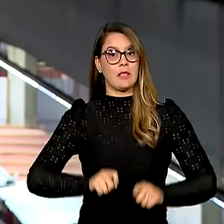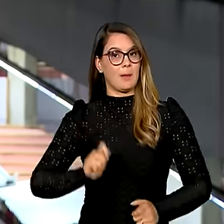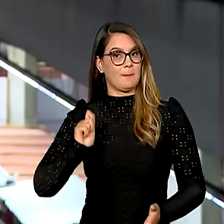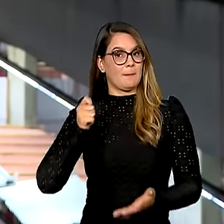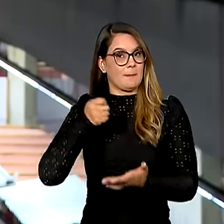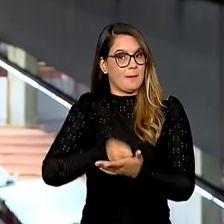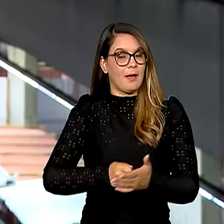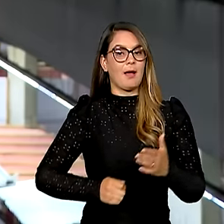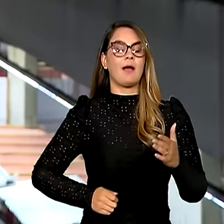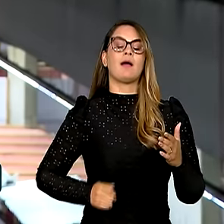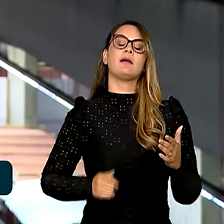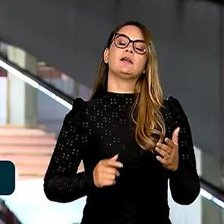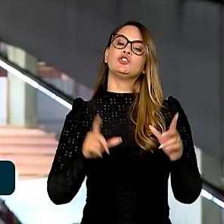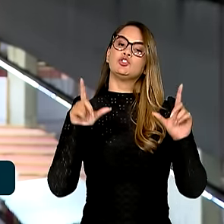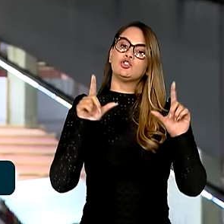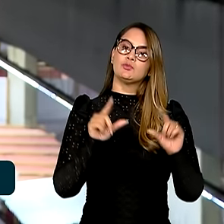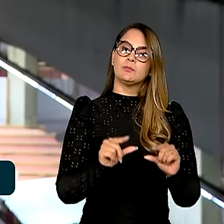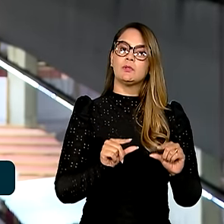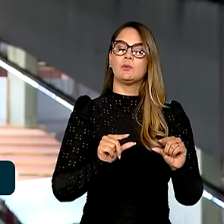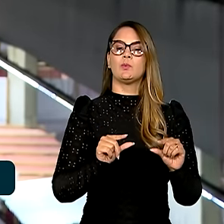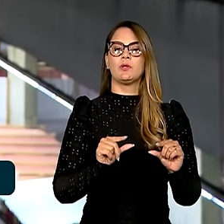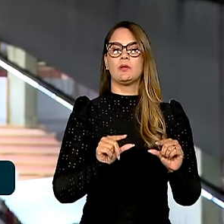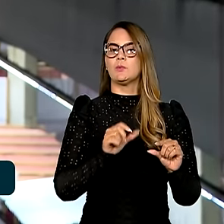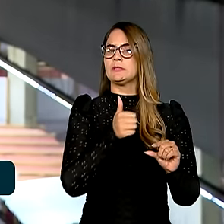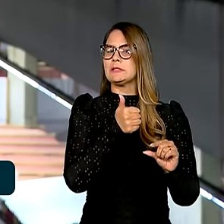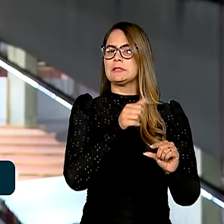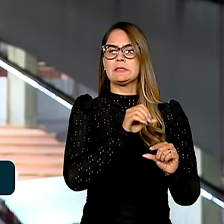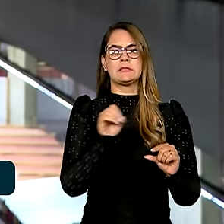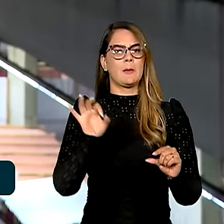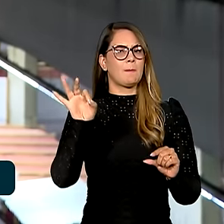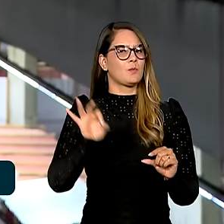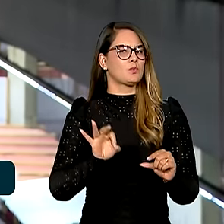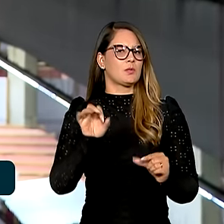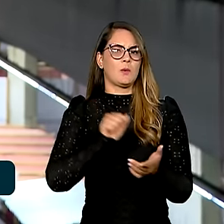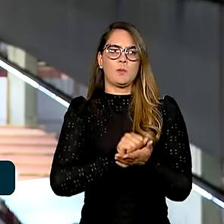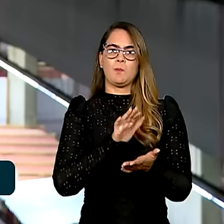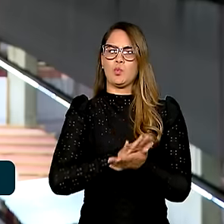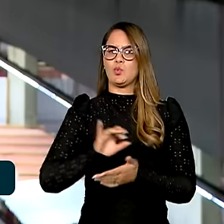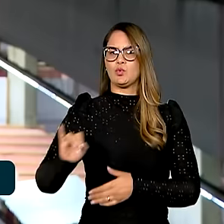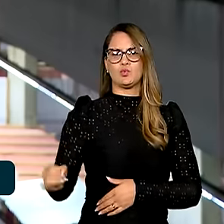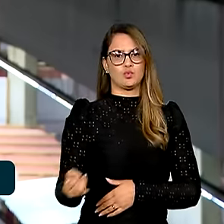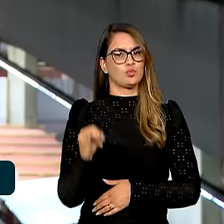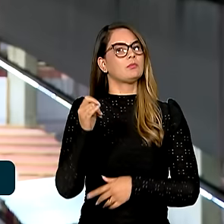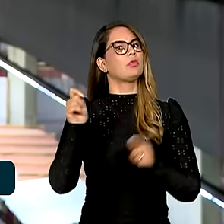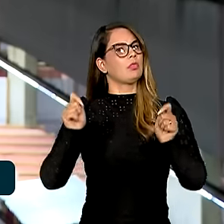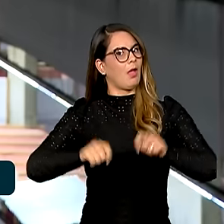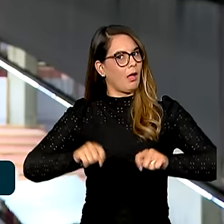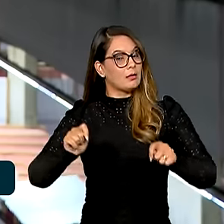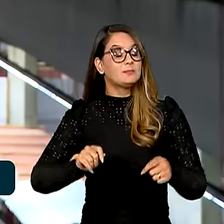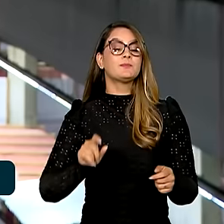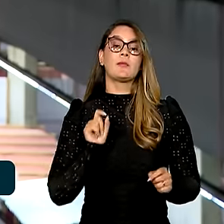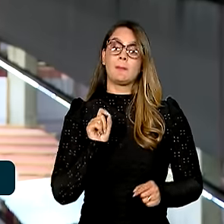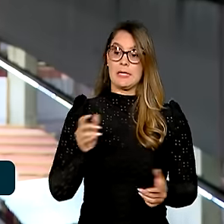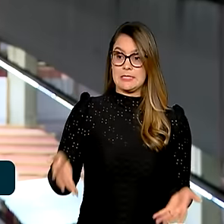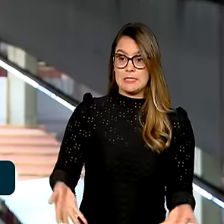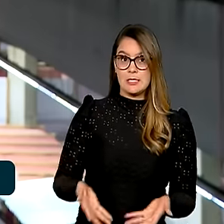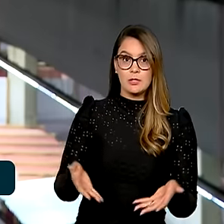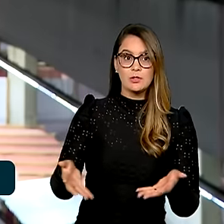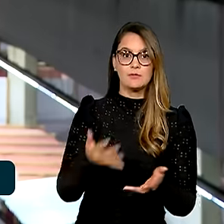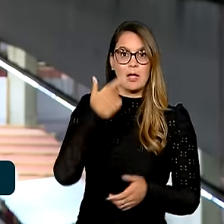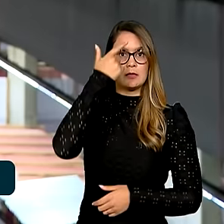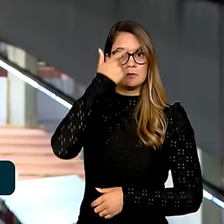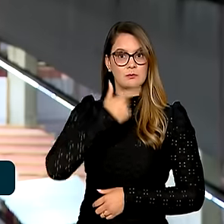pagamento seja feito com redução de até 100% de multas e juros. A medida é um incentivo para que os